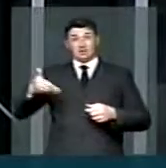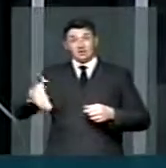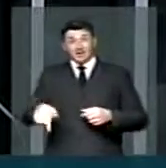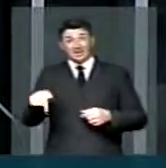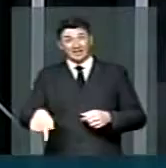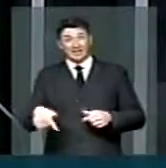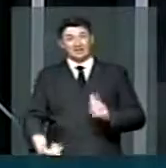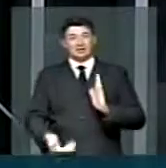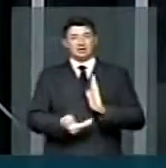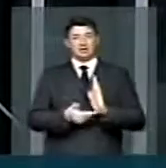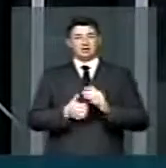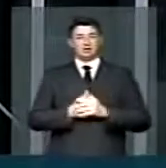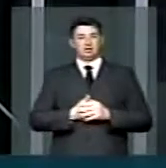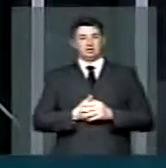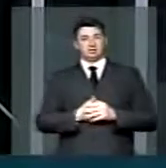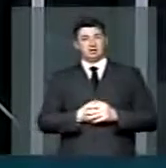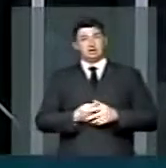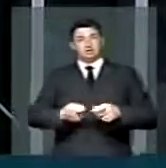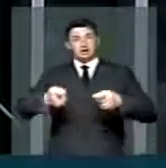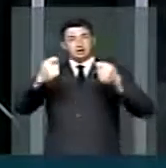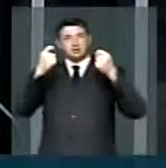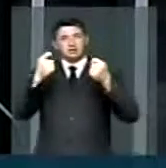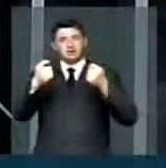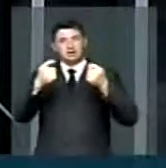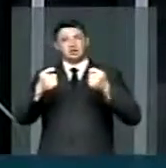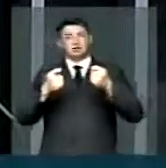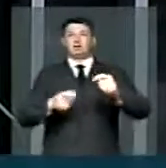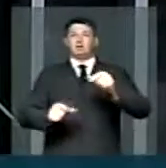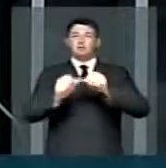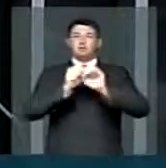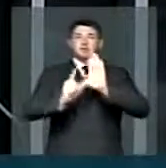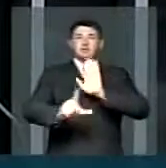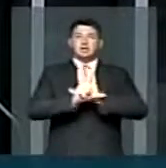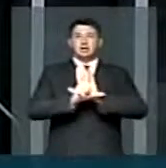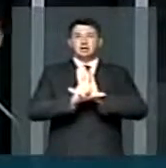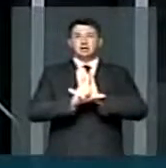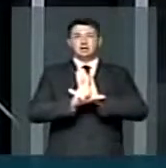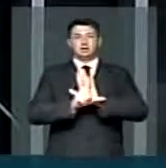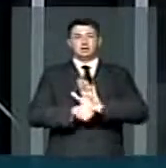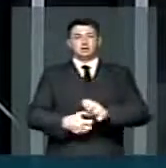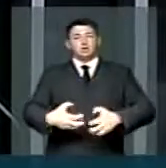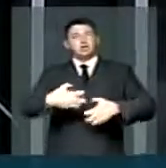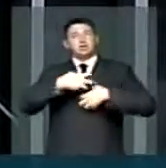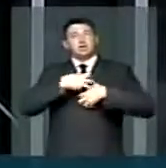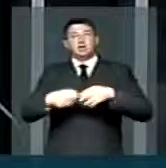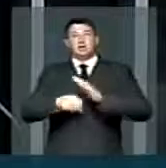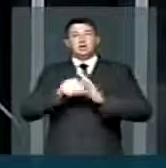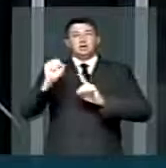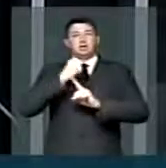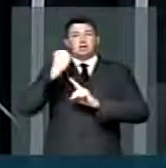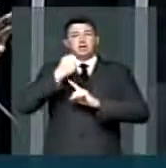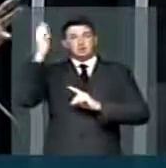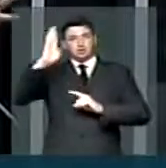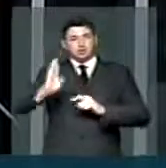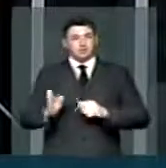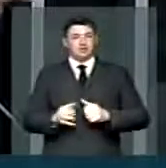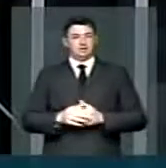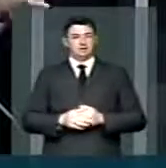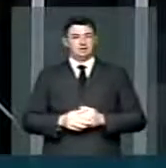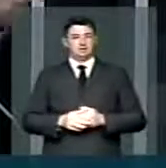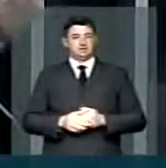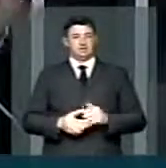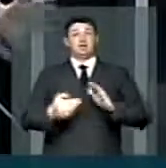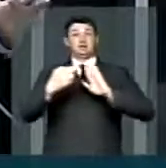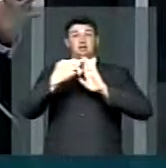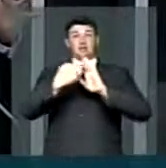nesta casa buscando legislar com o sentimento da sociedade brasileira e